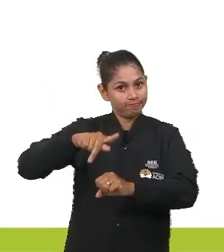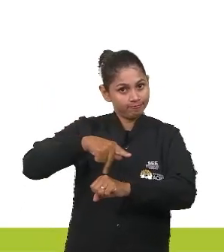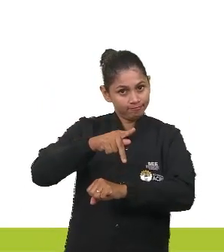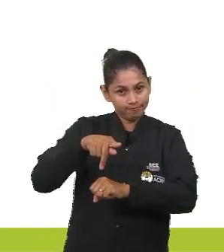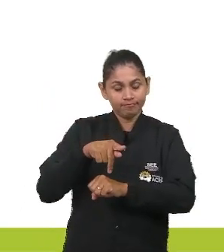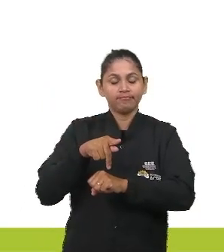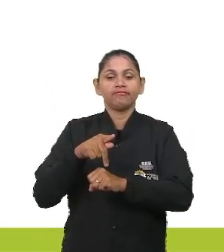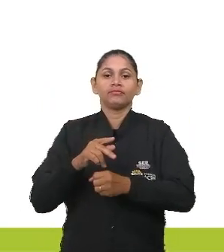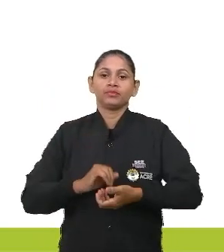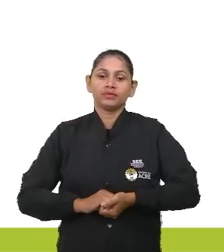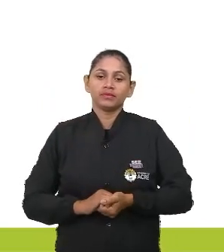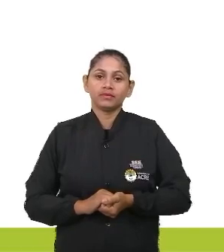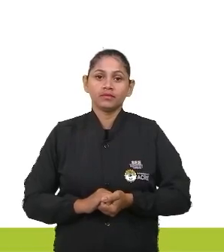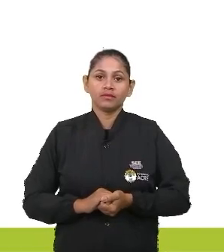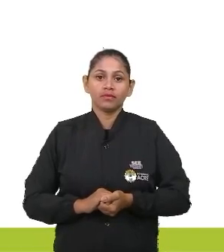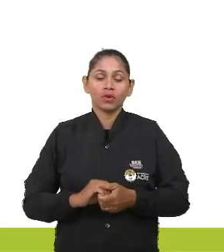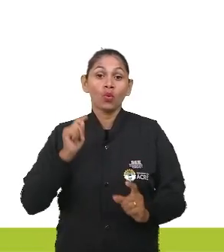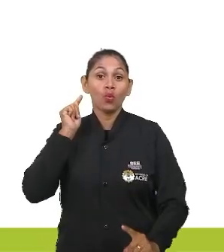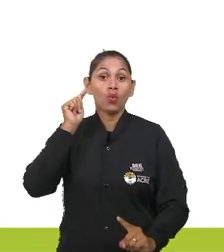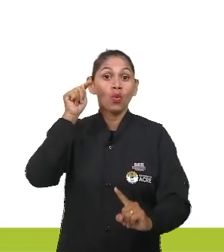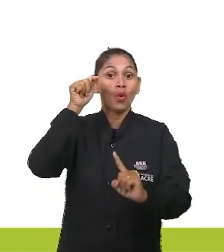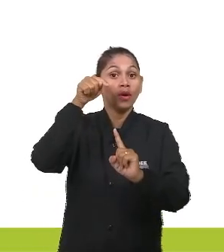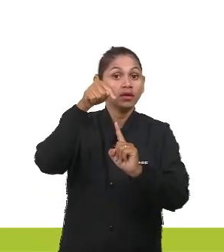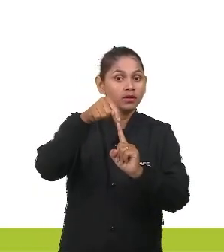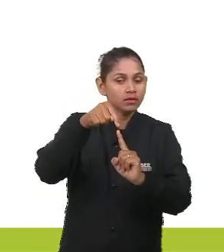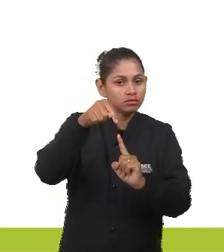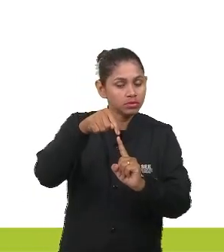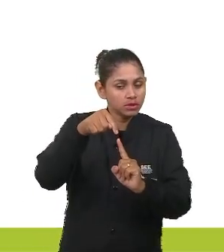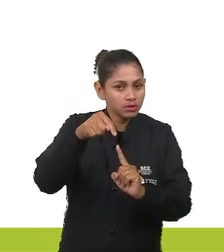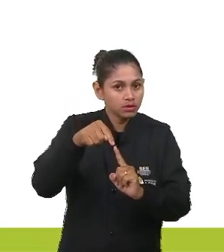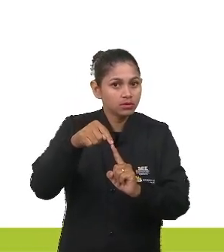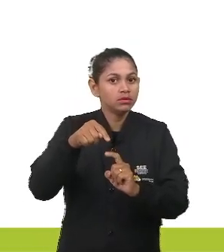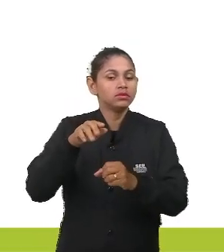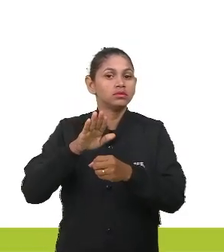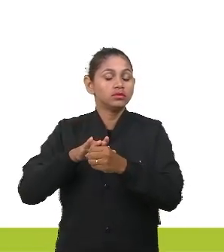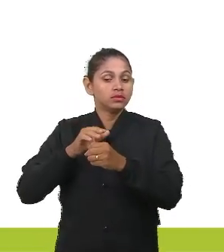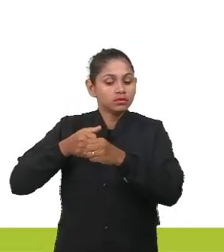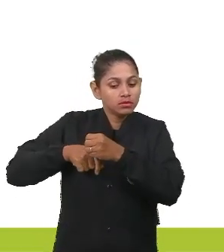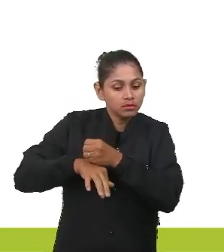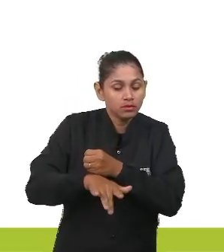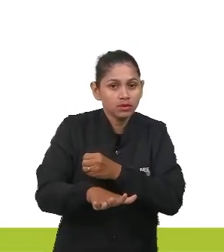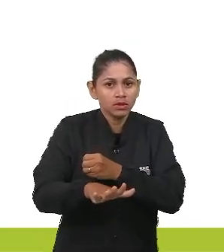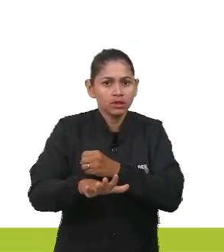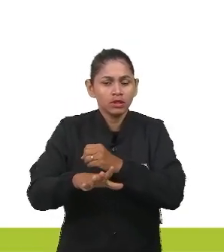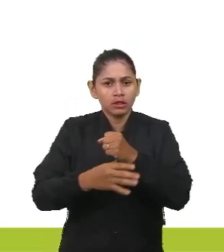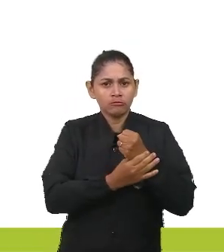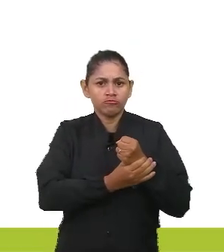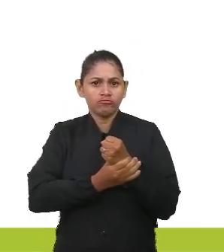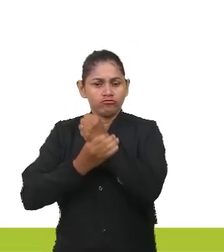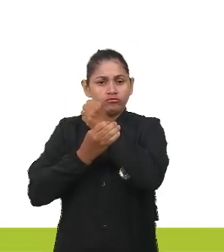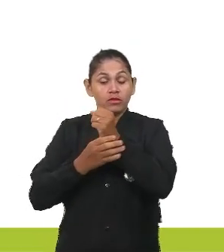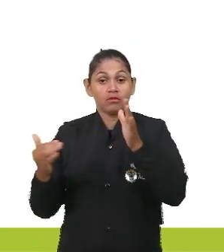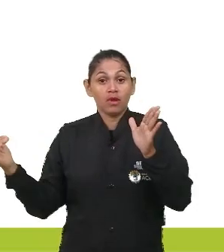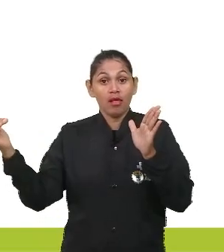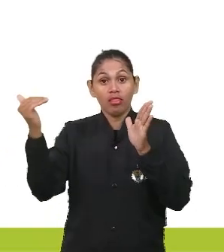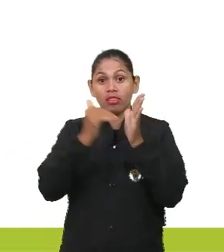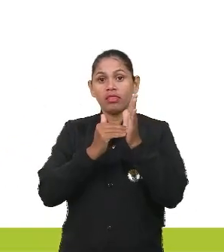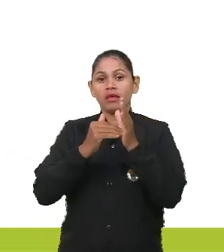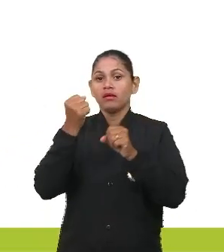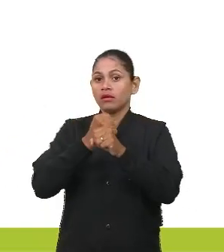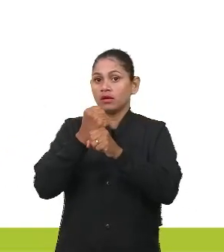Saneamento Básico Plan Sabe é garantir que até 2023